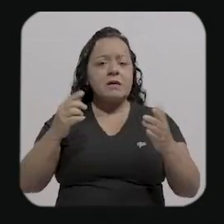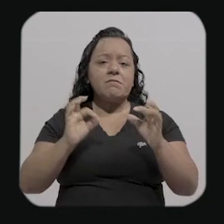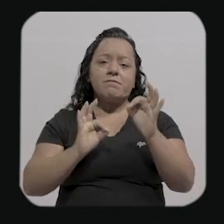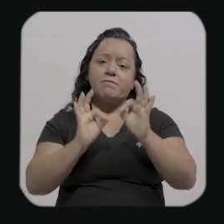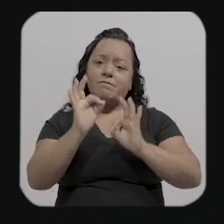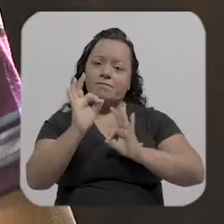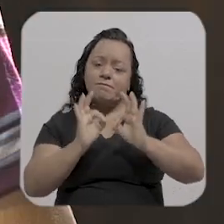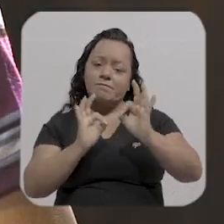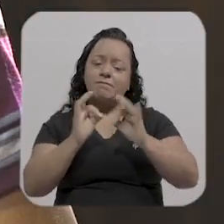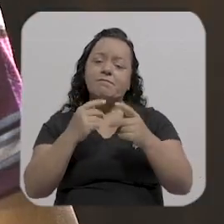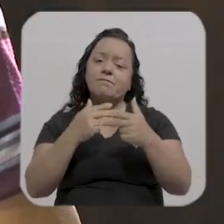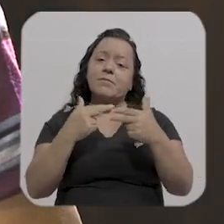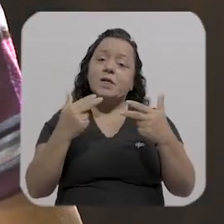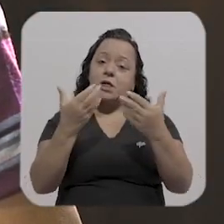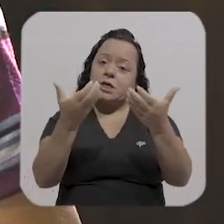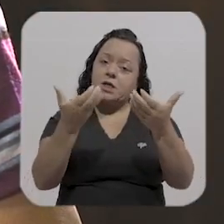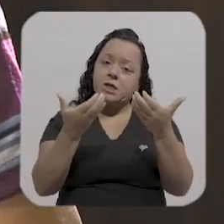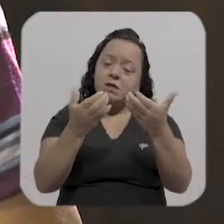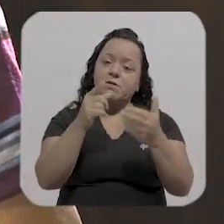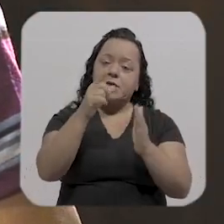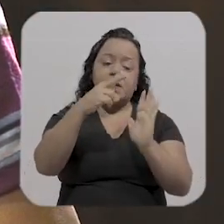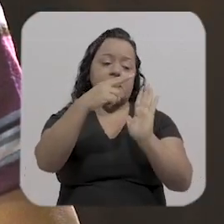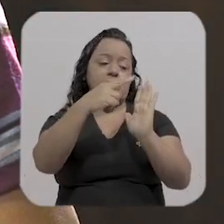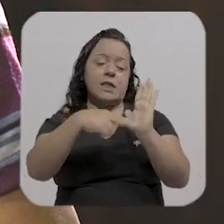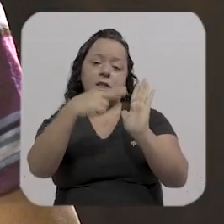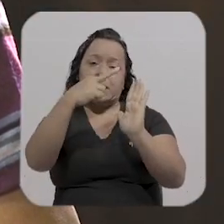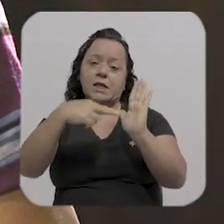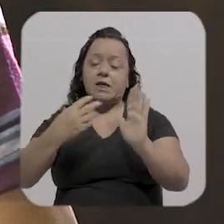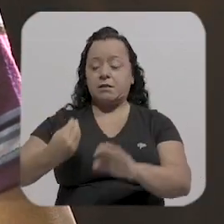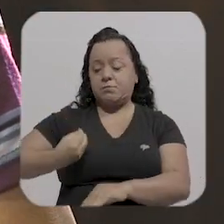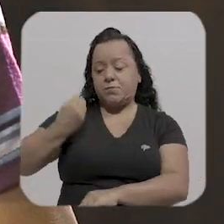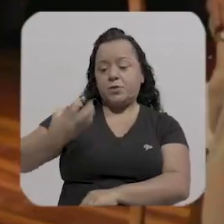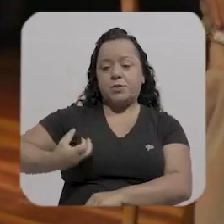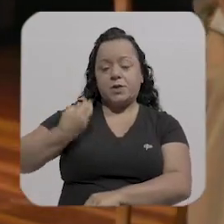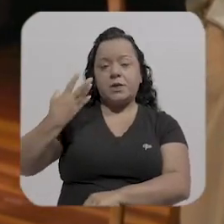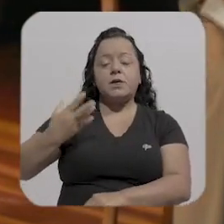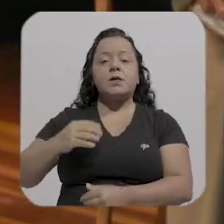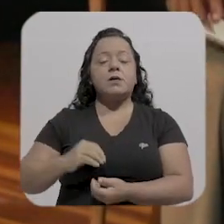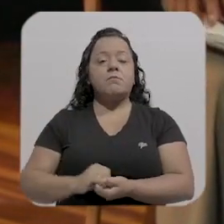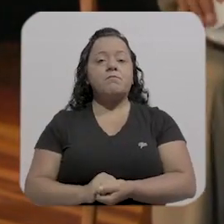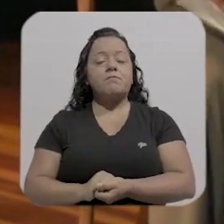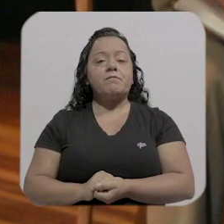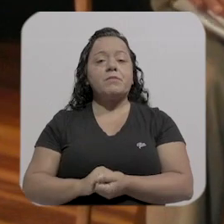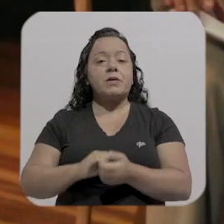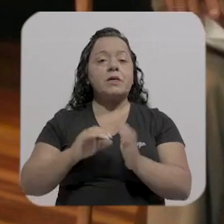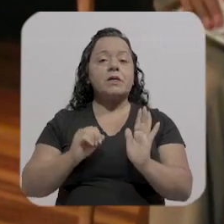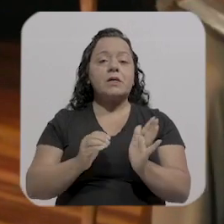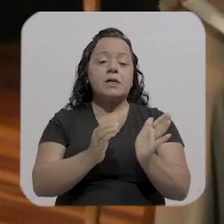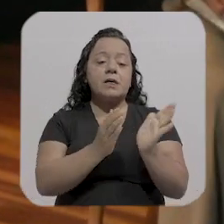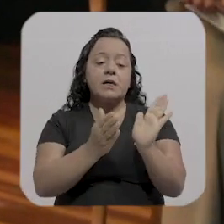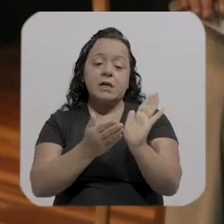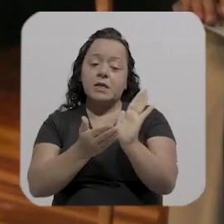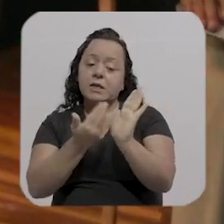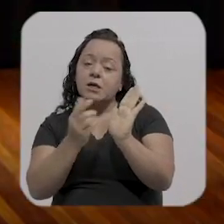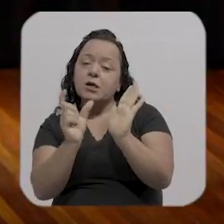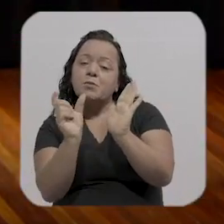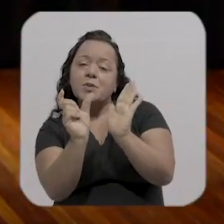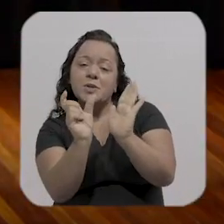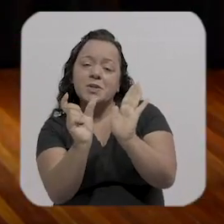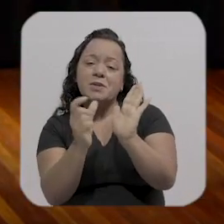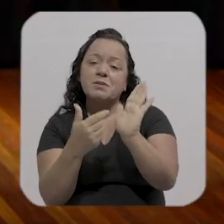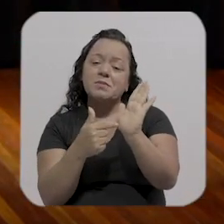separei um pedacinho da poesia a cidade porque além de ser artista você é um ativista